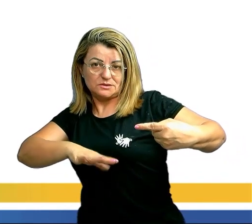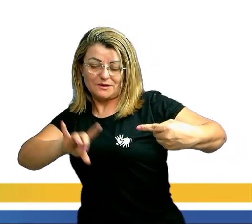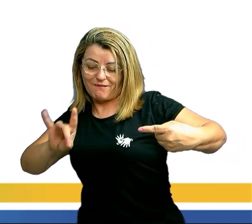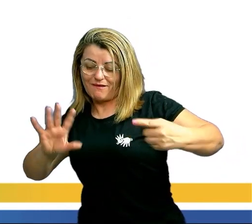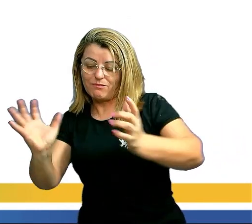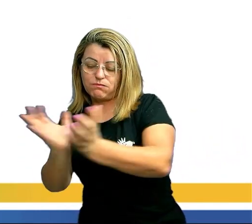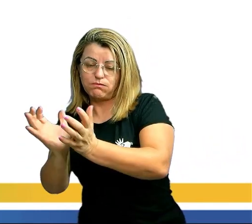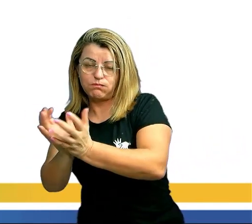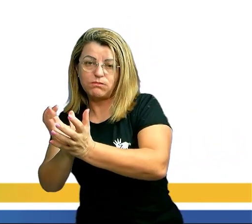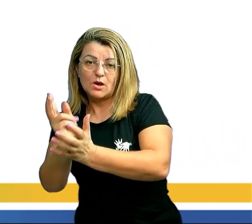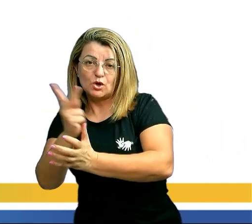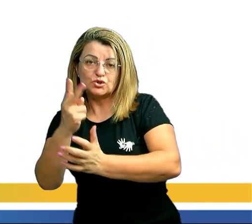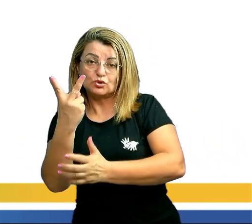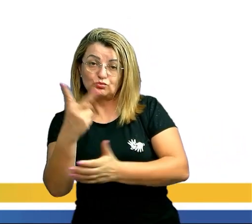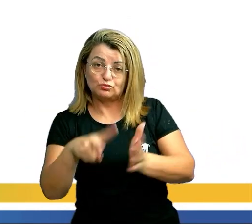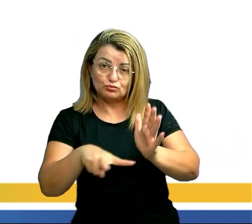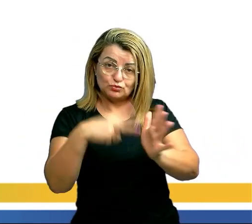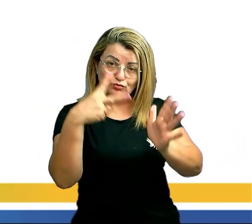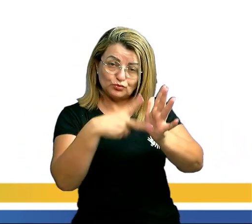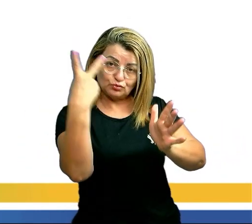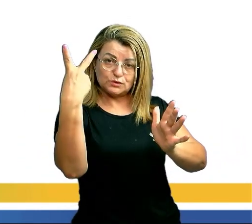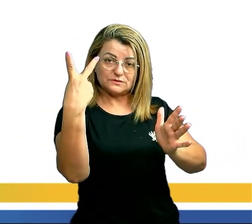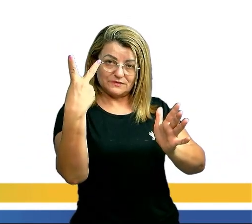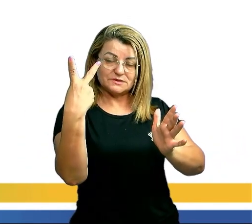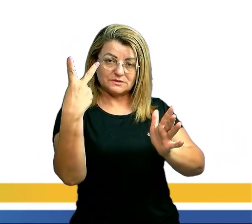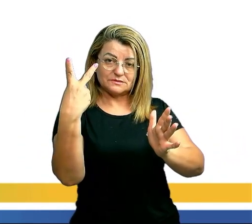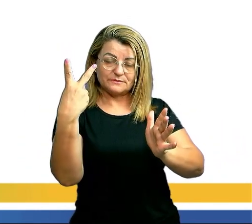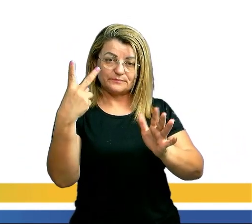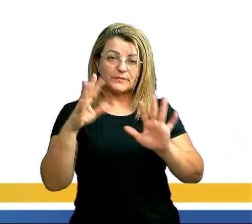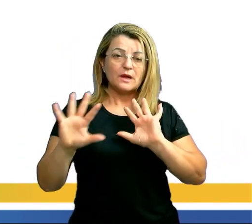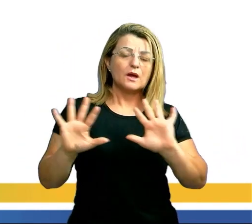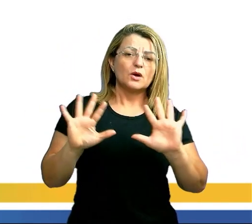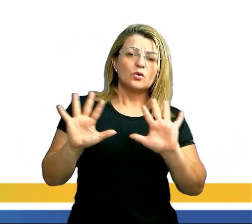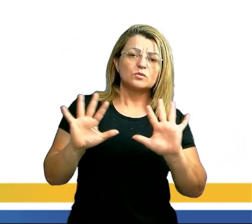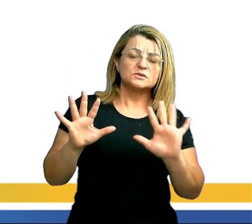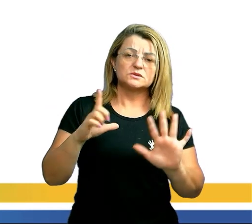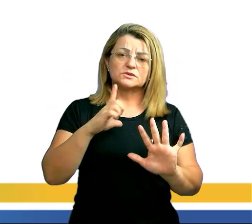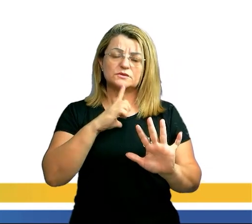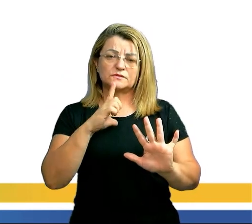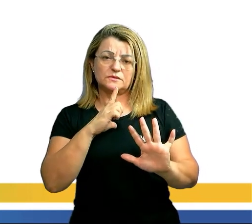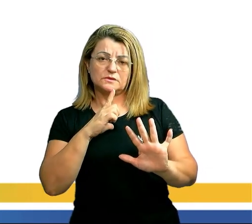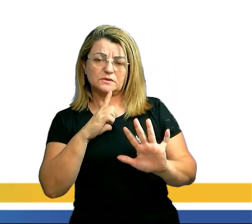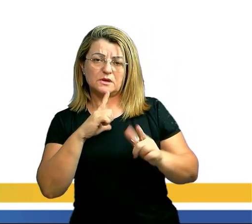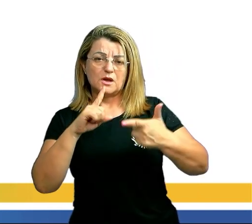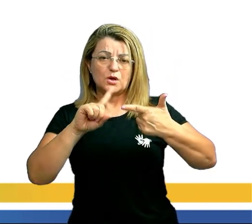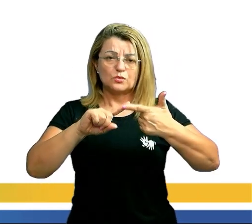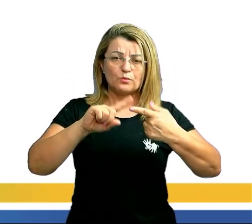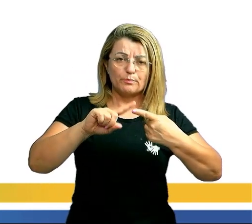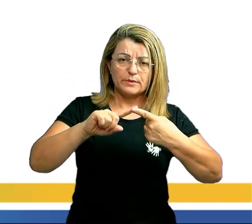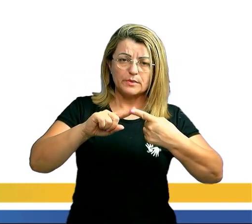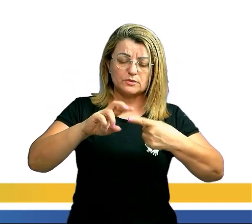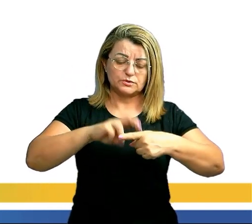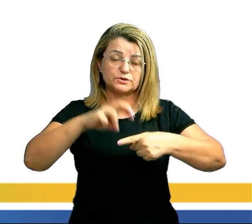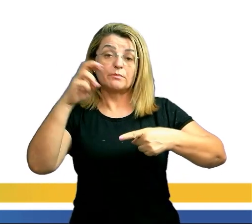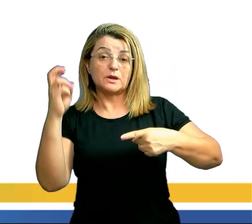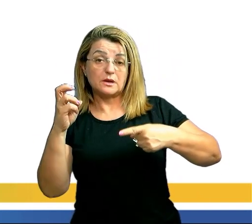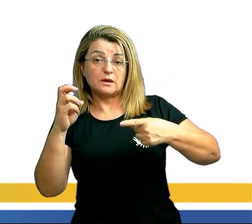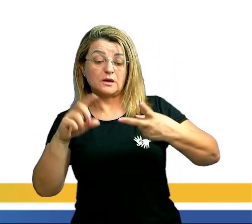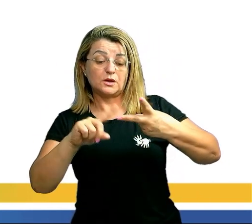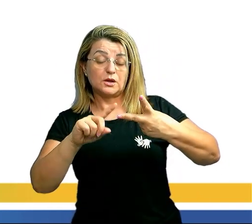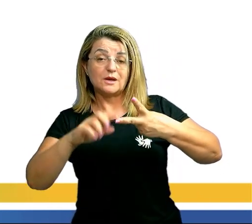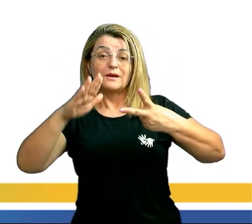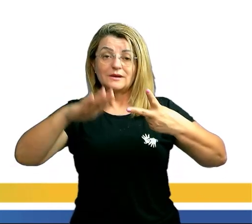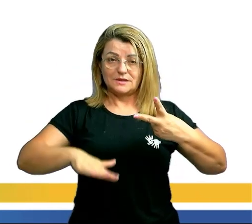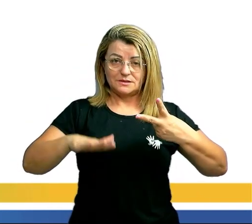joga duas partidas. Uma, cada, os outros times. Joga como se tivesse. Joga no primeiro turno e no segundo turno. Beleza?